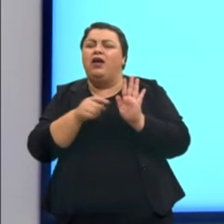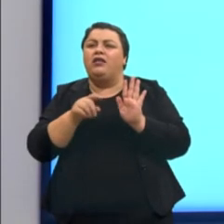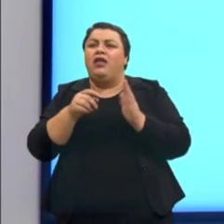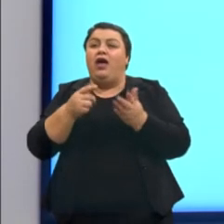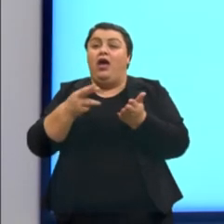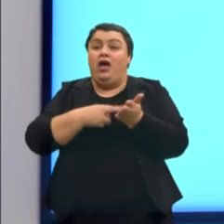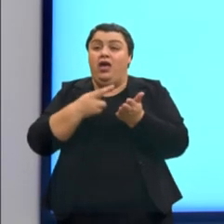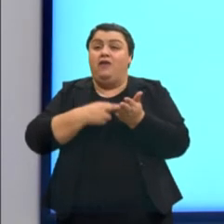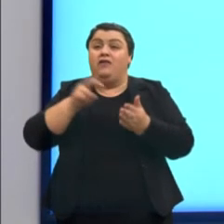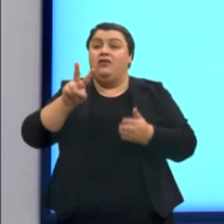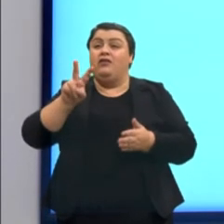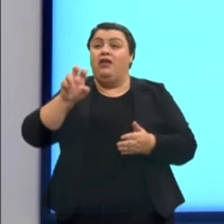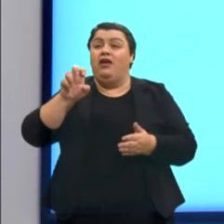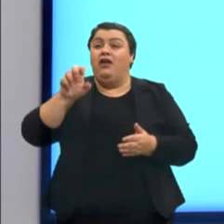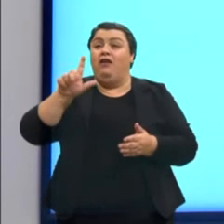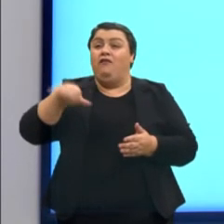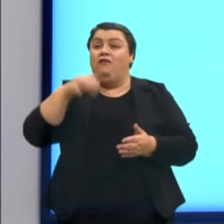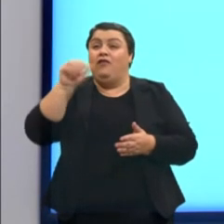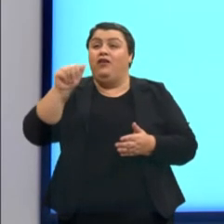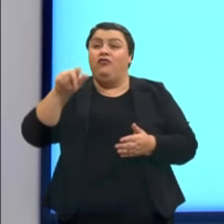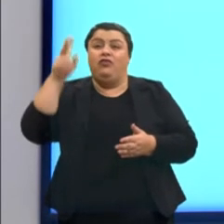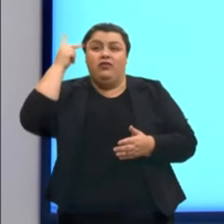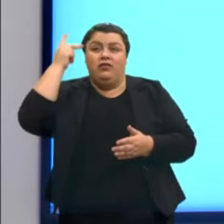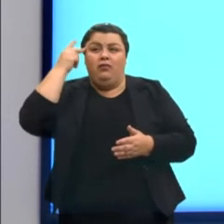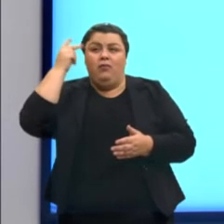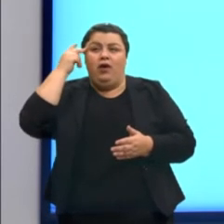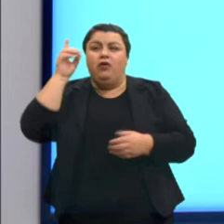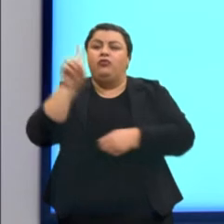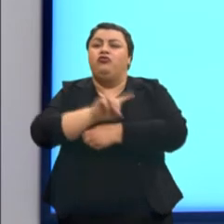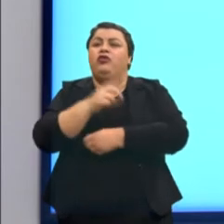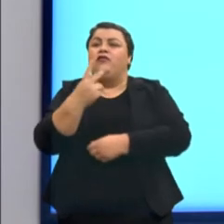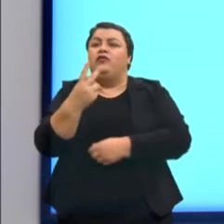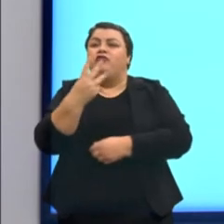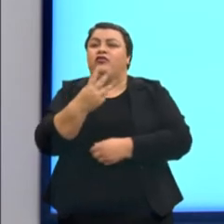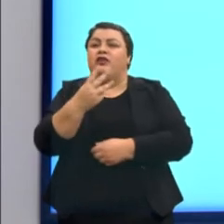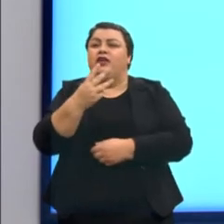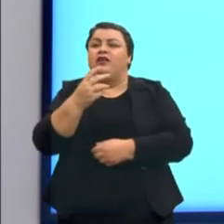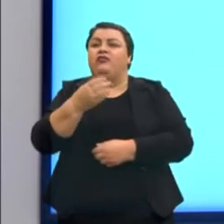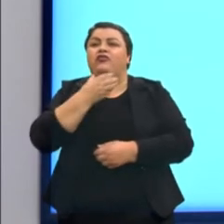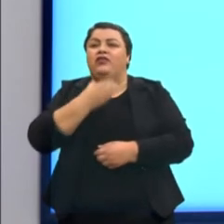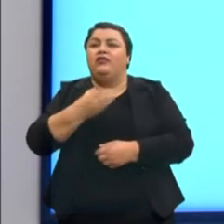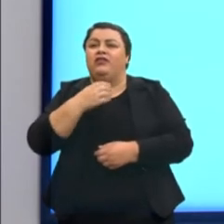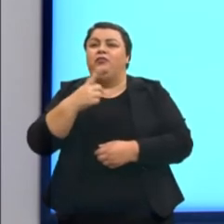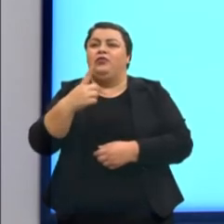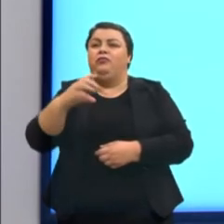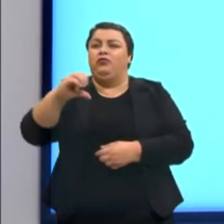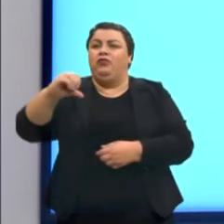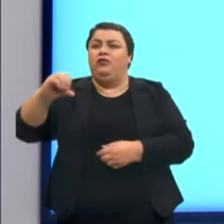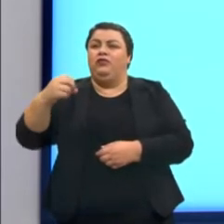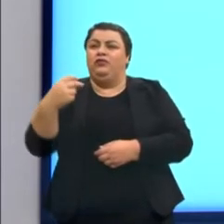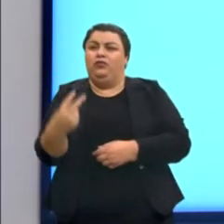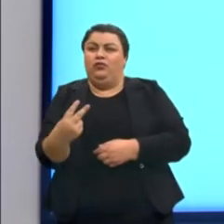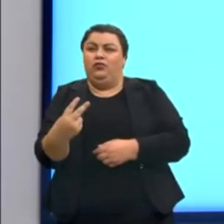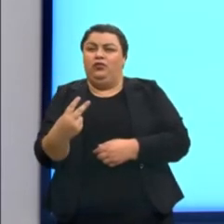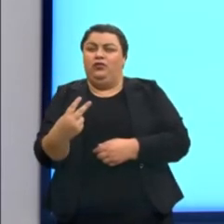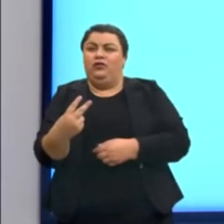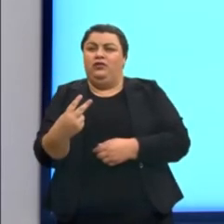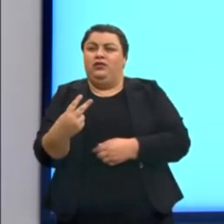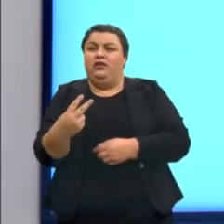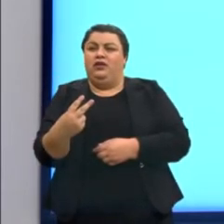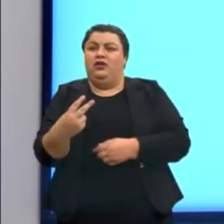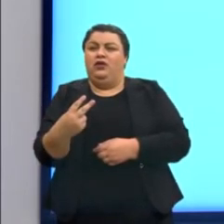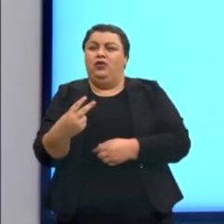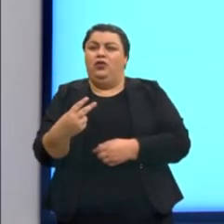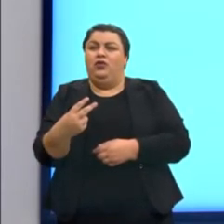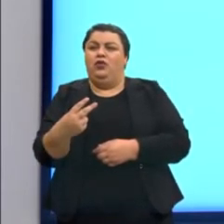Veja de São Paulo de 23 de 12 de 1992. Pessoal, 23 de 12. Um